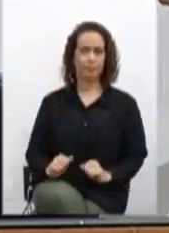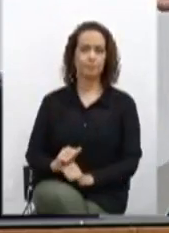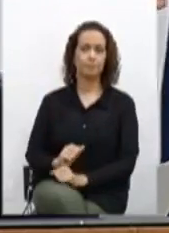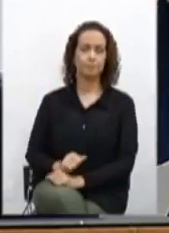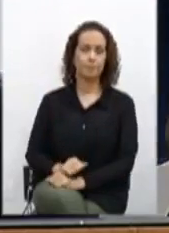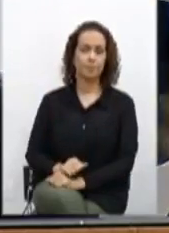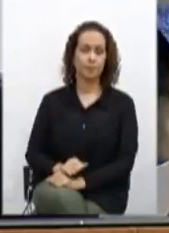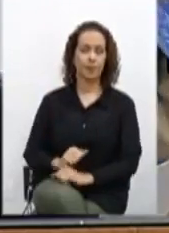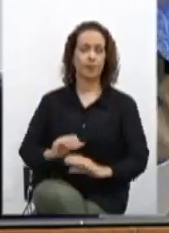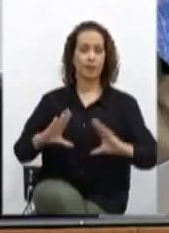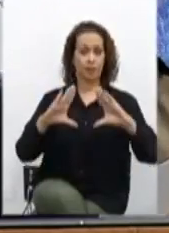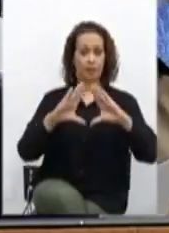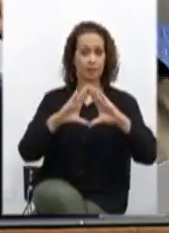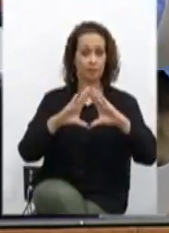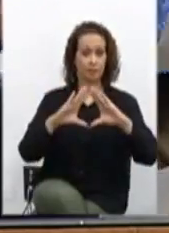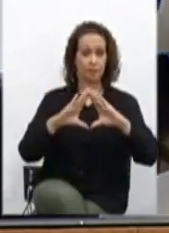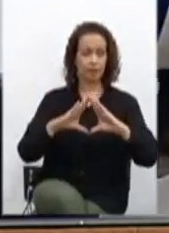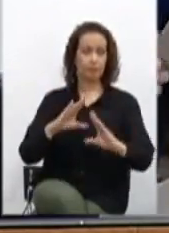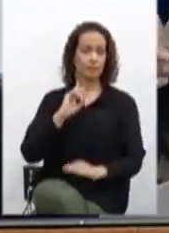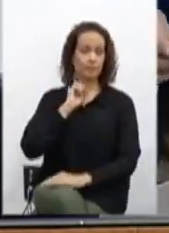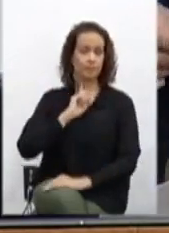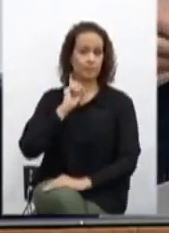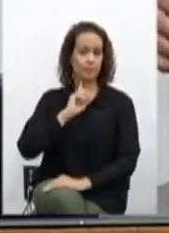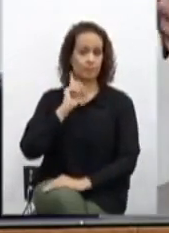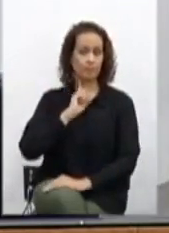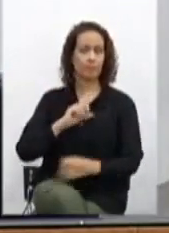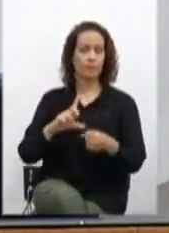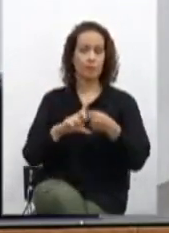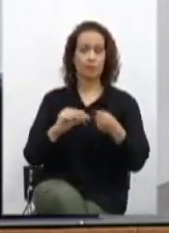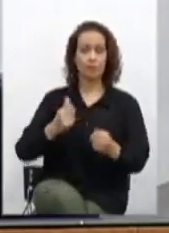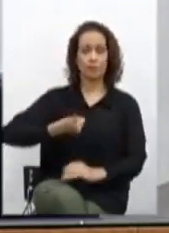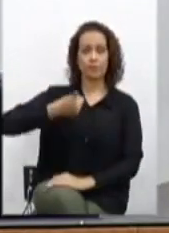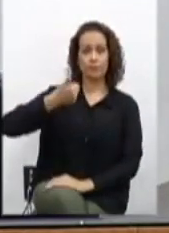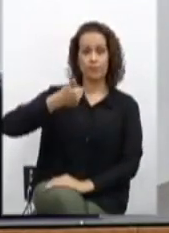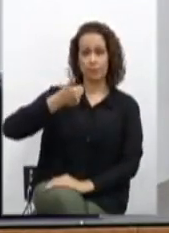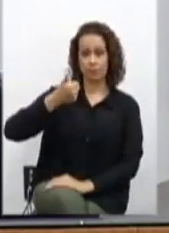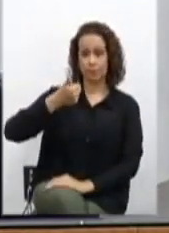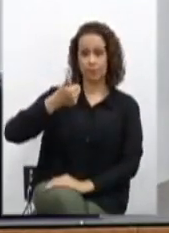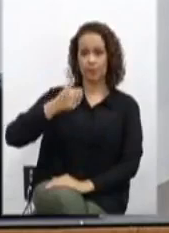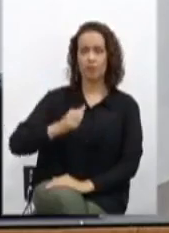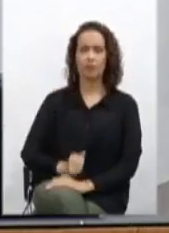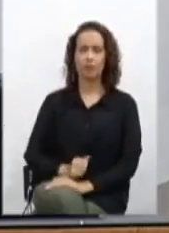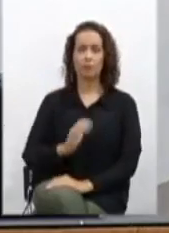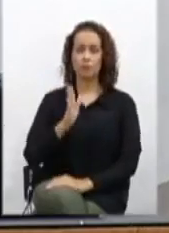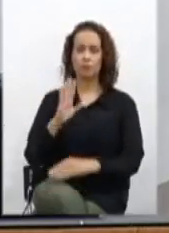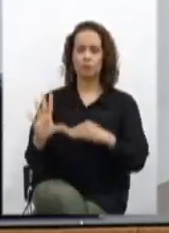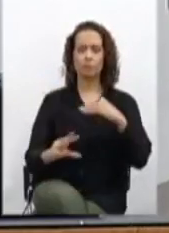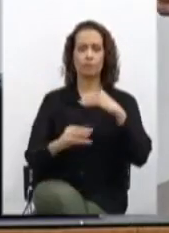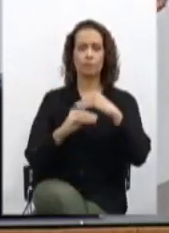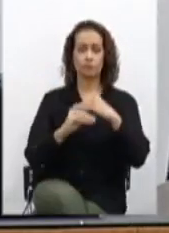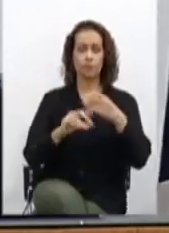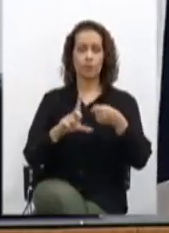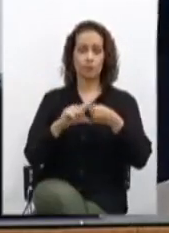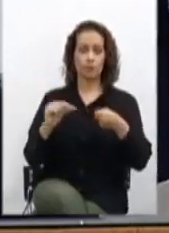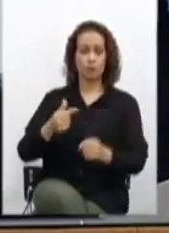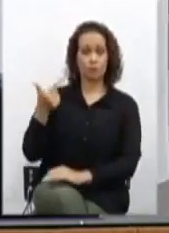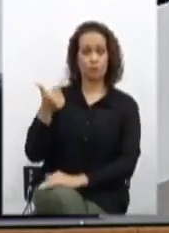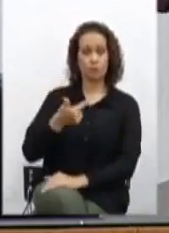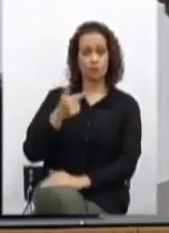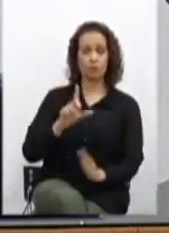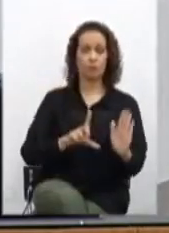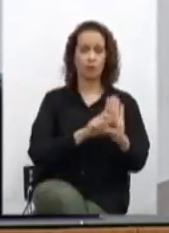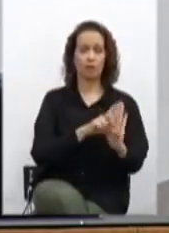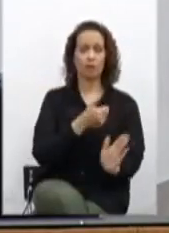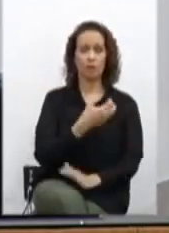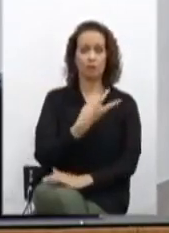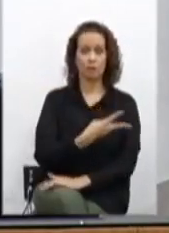Assembleia Legislativa do Estado de Minas Gerais. Artigo 1º. Fica acrescentado ao artigo 2º da Lei nº